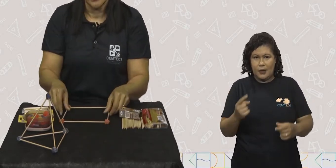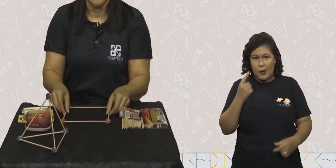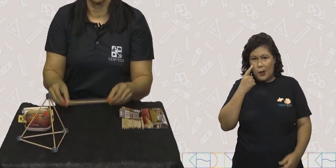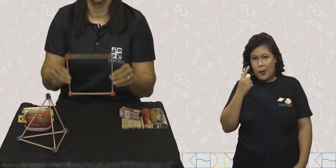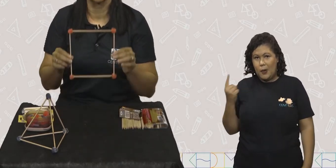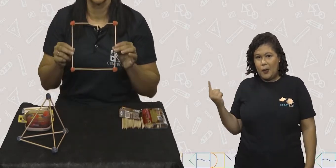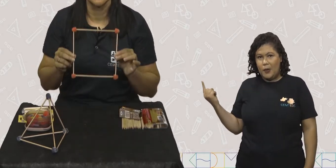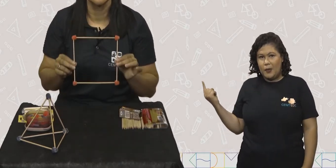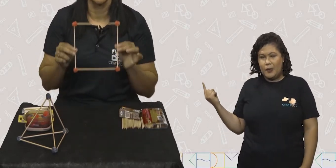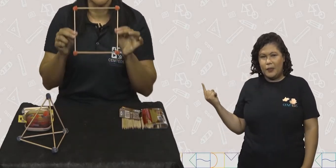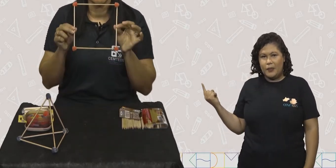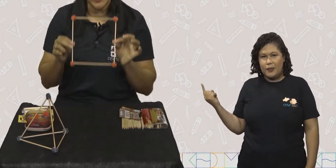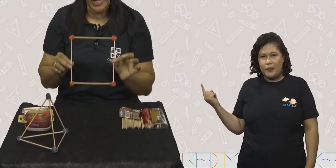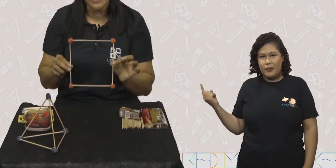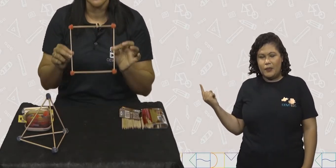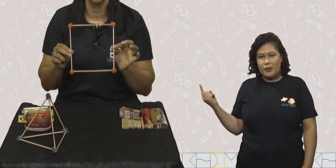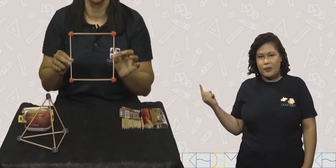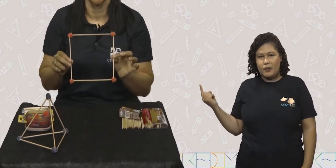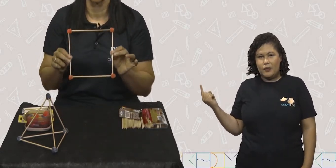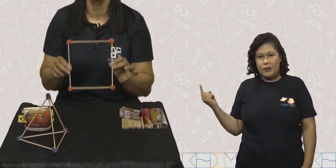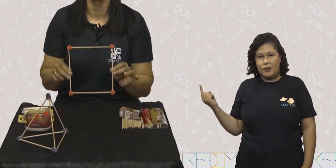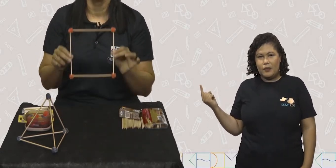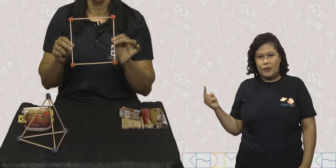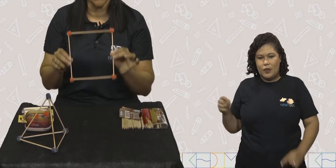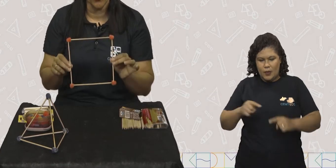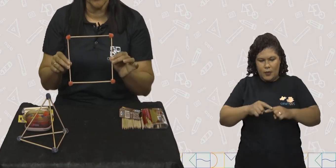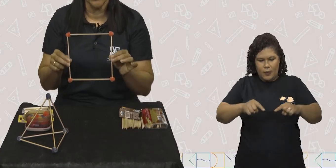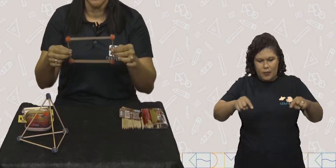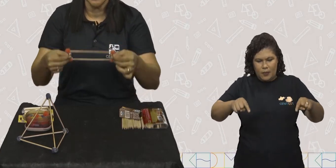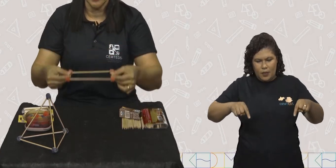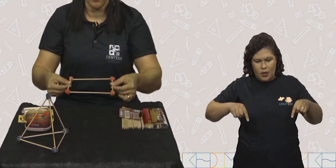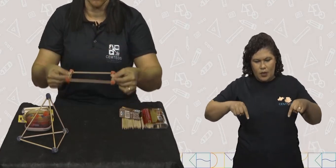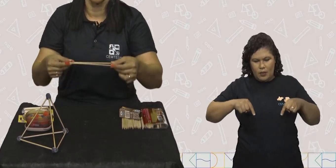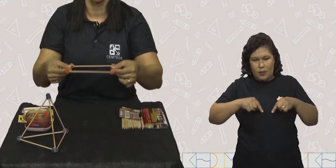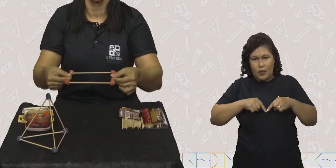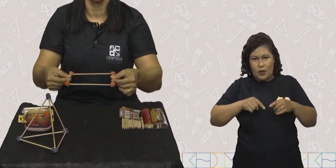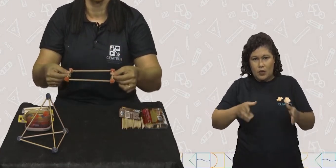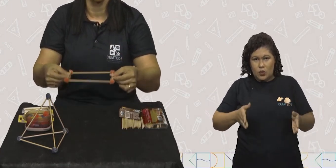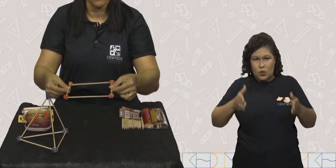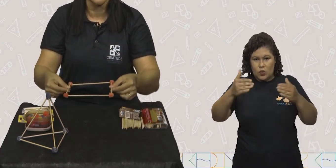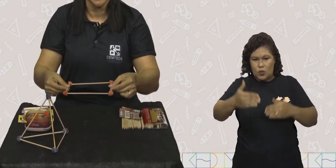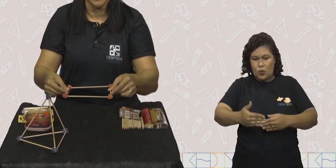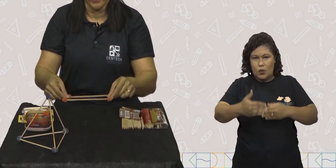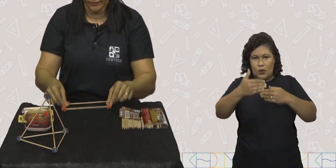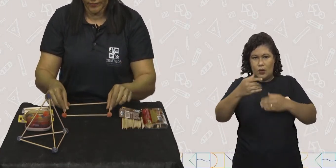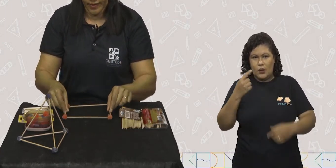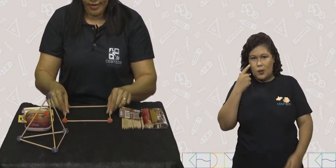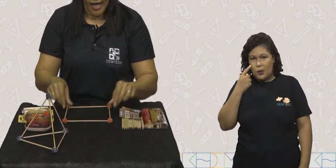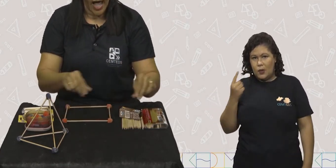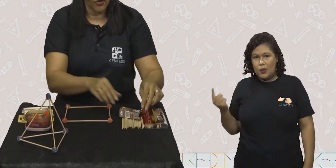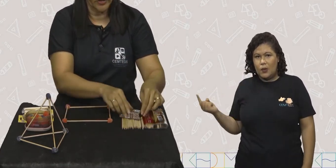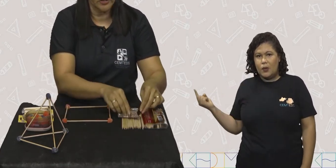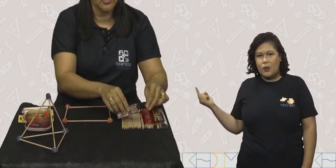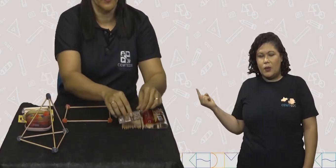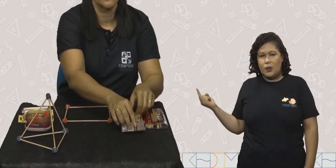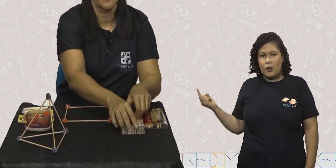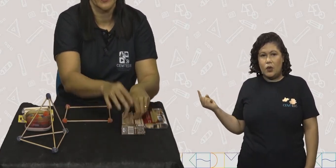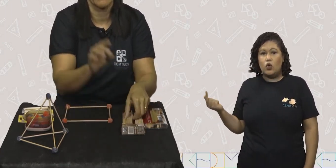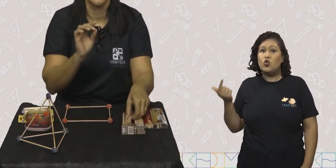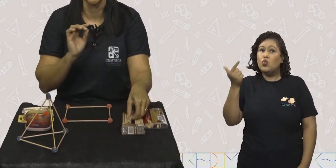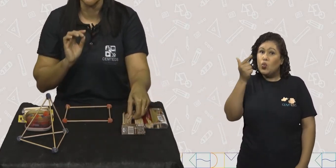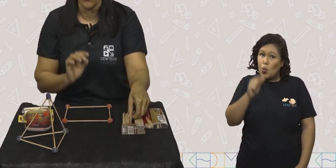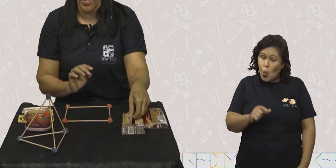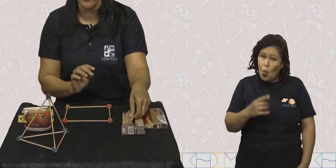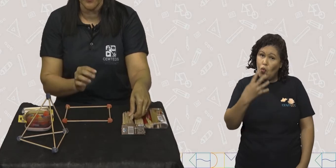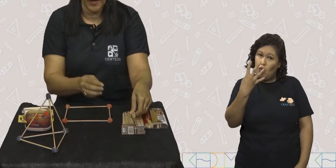E agora nós temos a base do nosso cubo que, como eu já falei, é um quadrado. Agora nós vamos